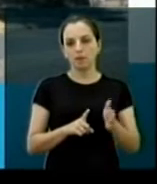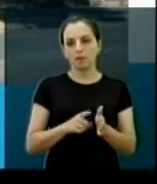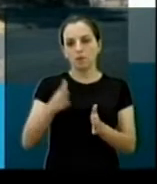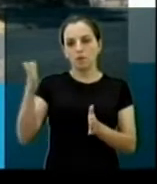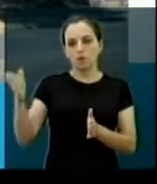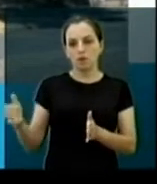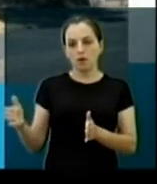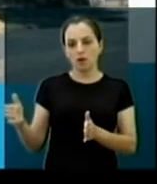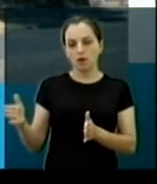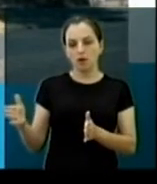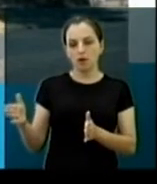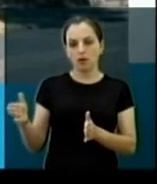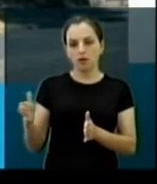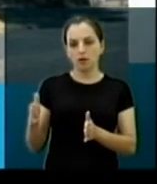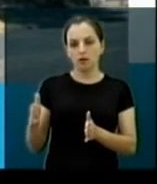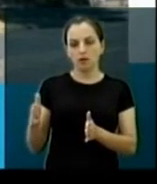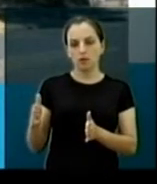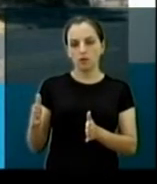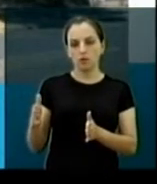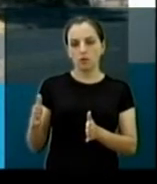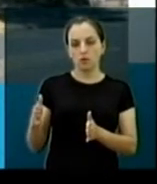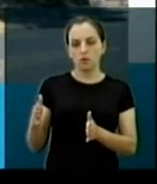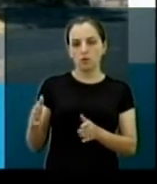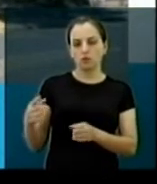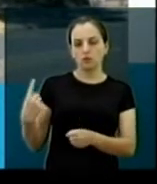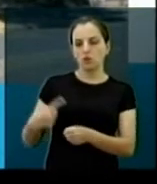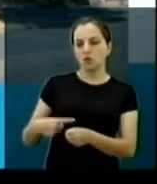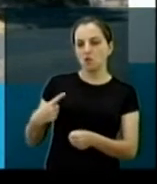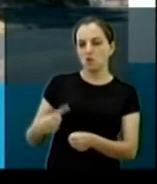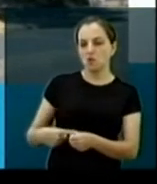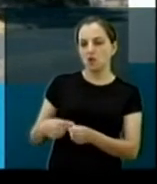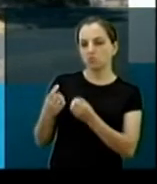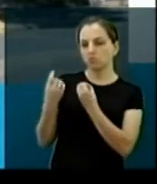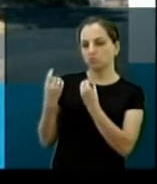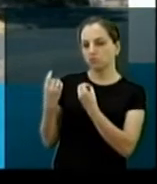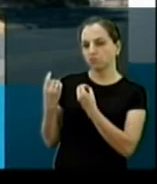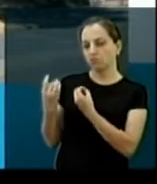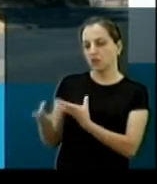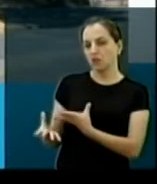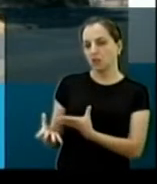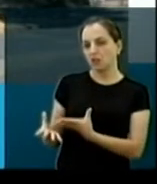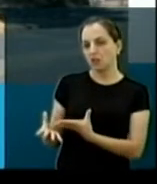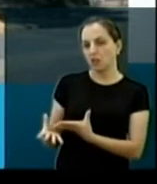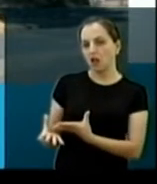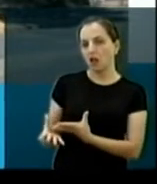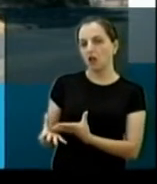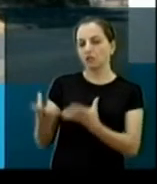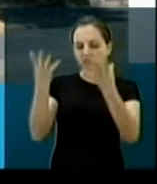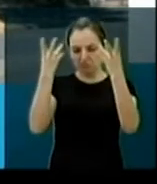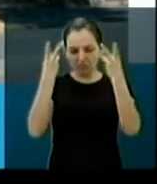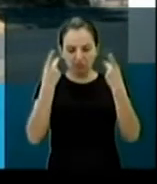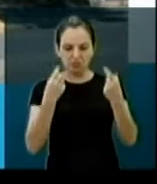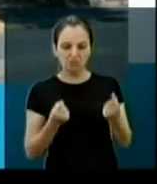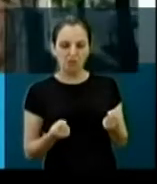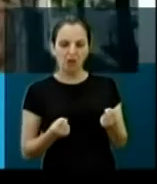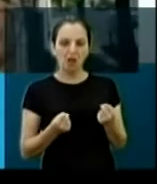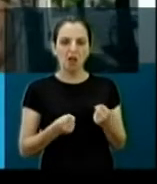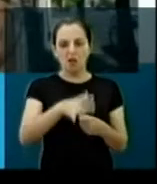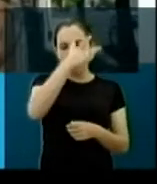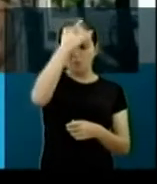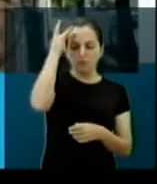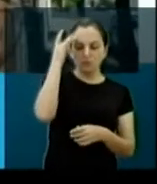animais peçoentos, depósitos de traficantes, de